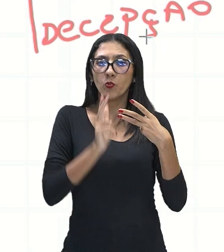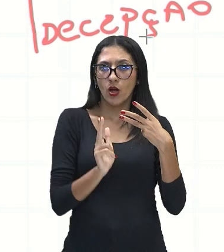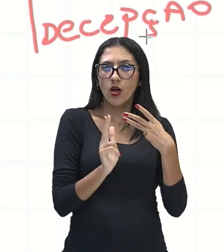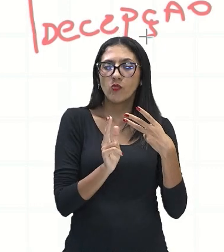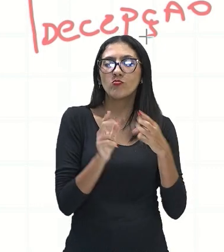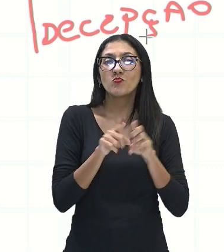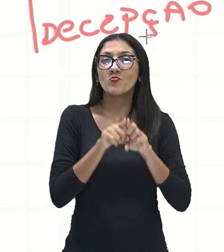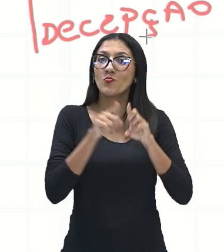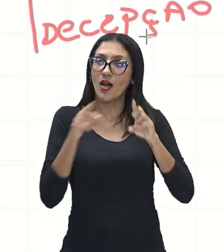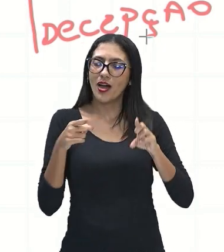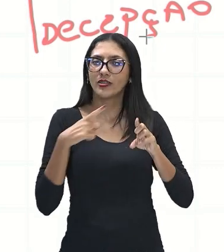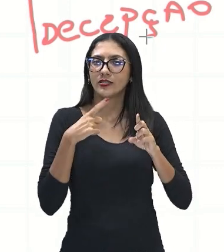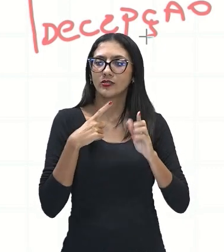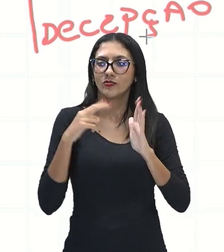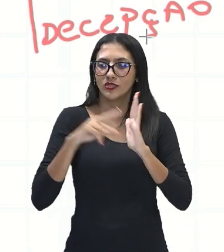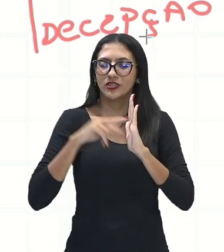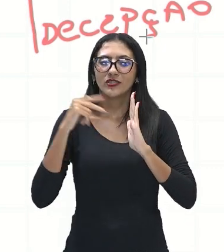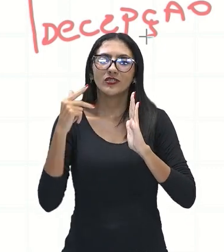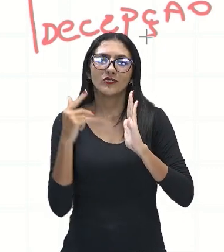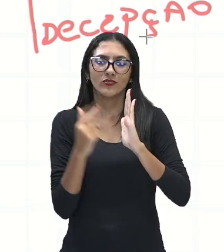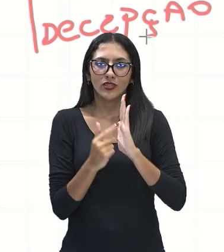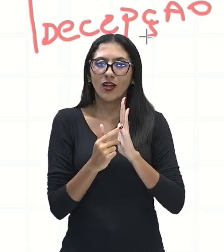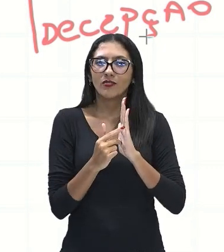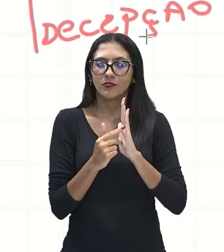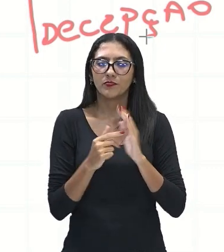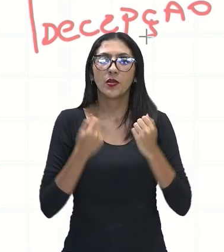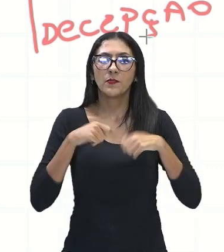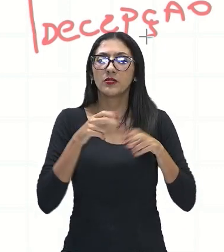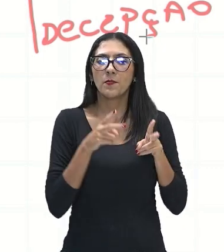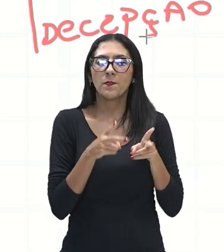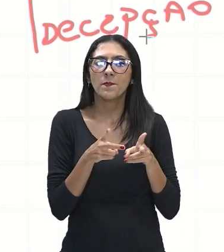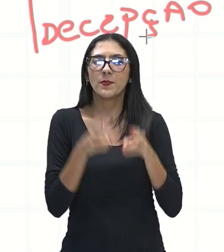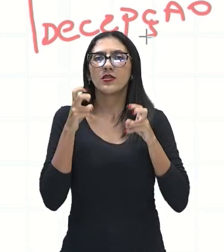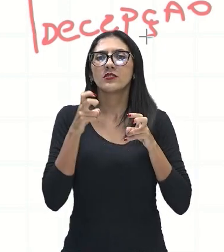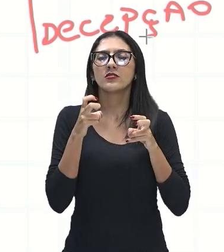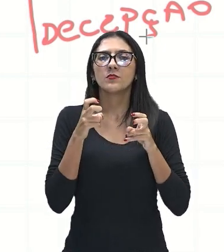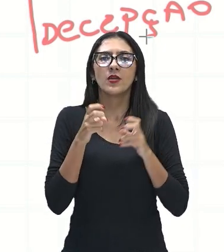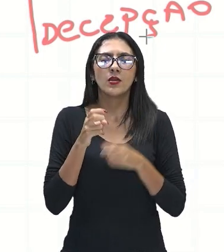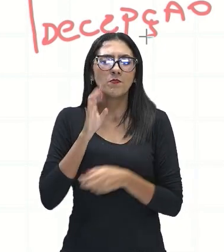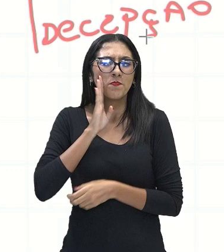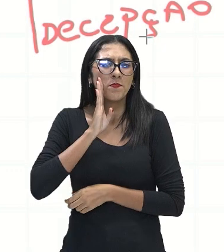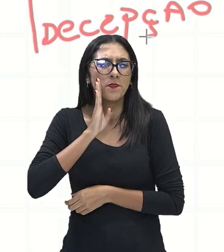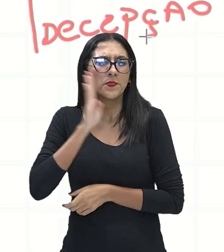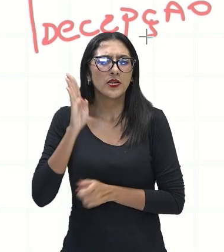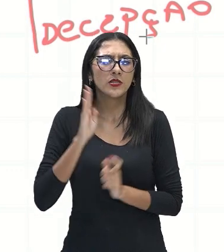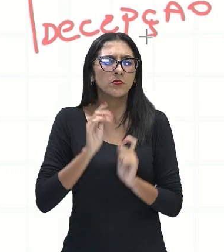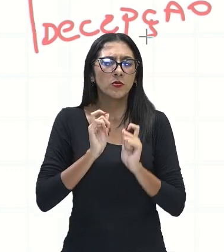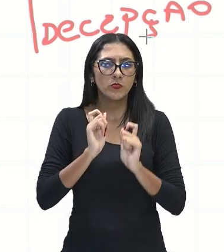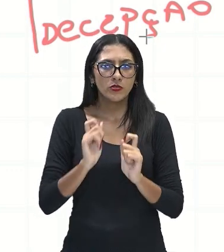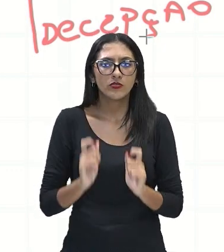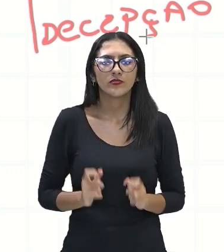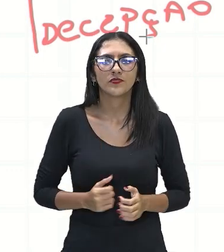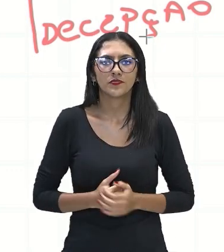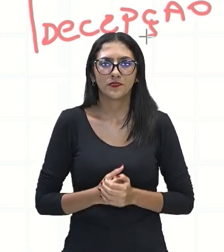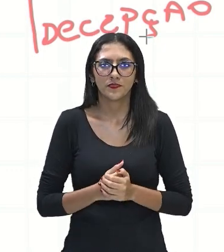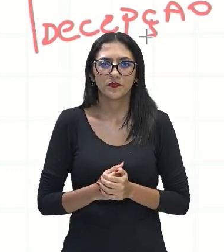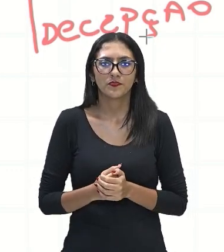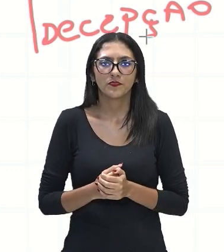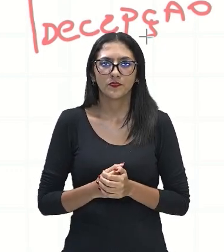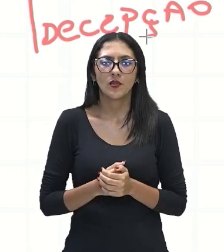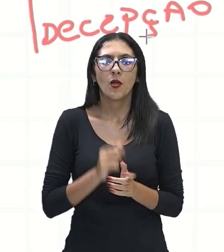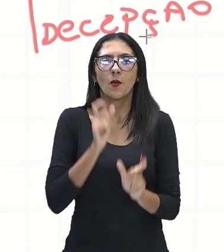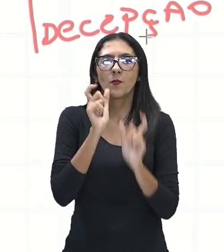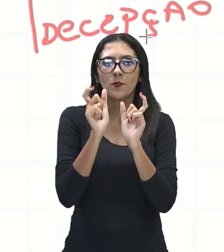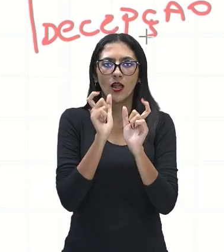novo sentido, observando sempre que nós temos que observar aqui, na questão das palavras